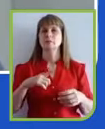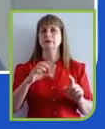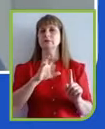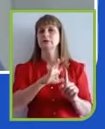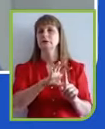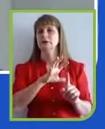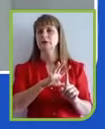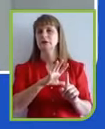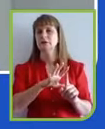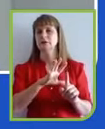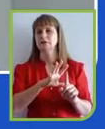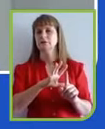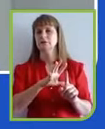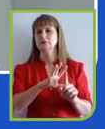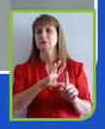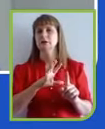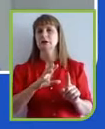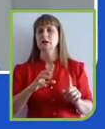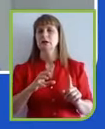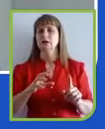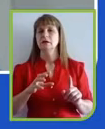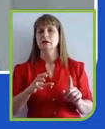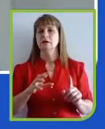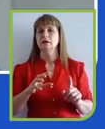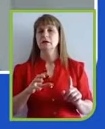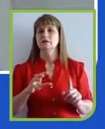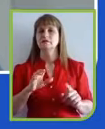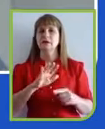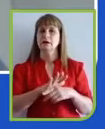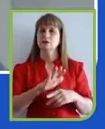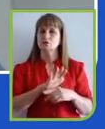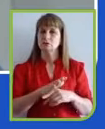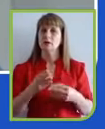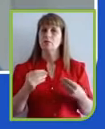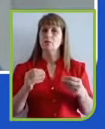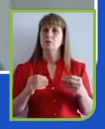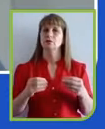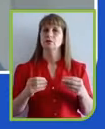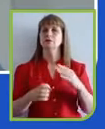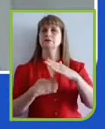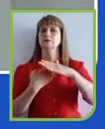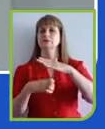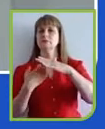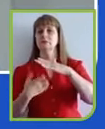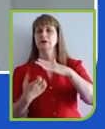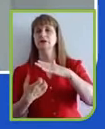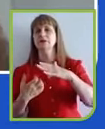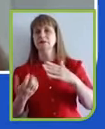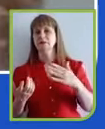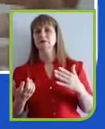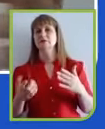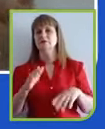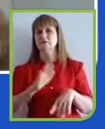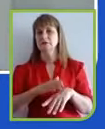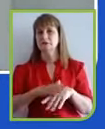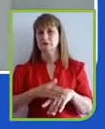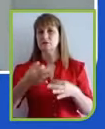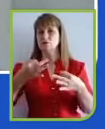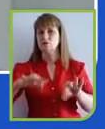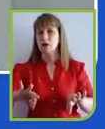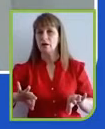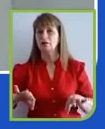ajudará muito as empresas a se posicionarem adequadamente e olharem para